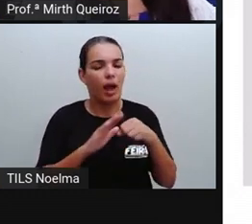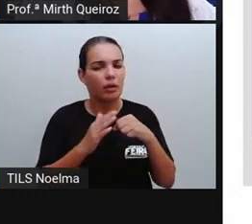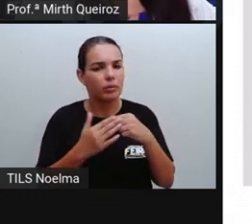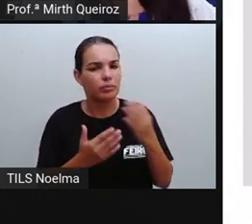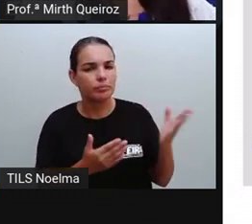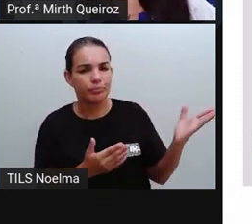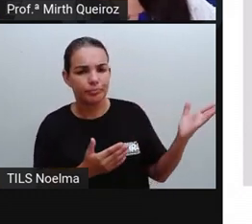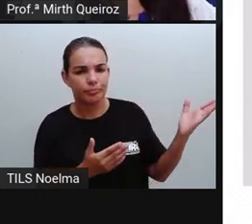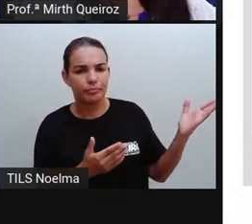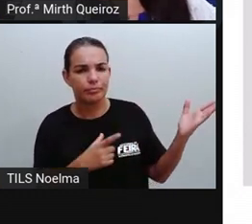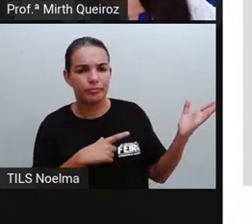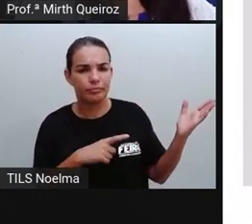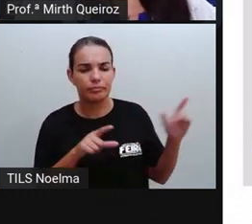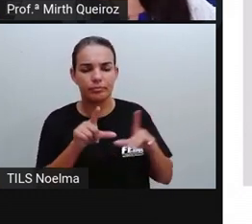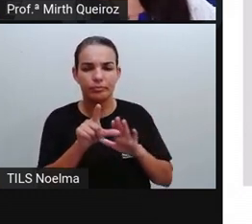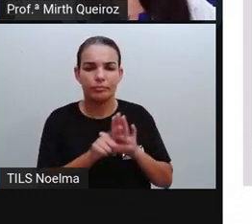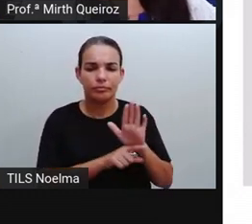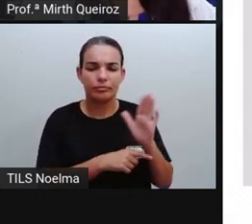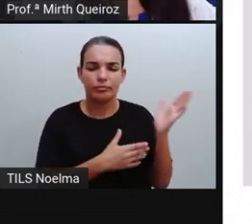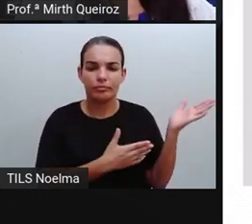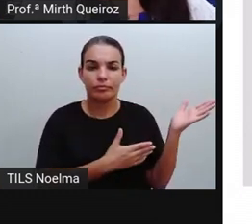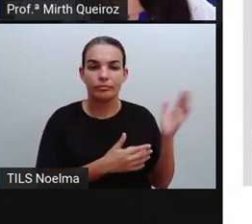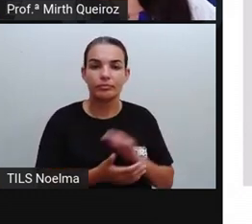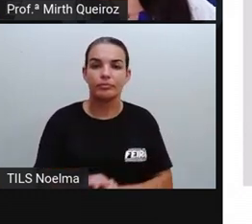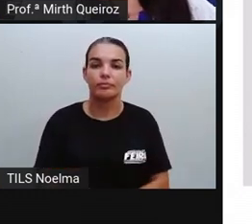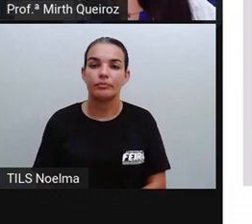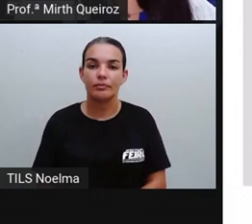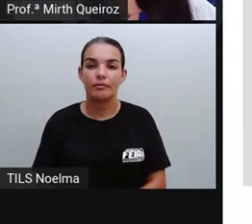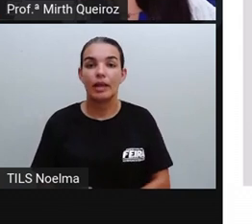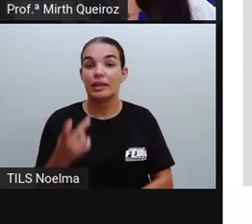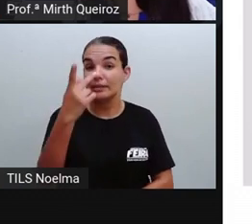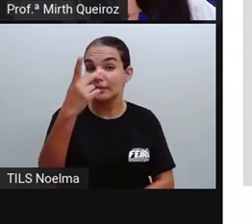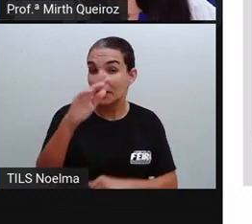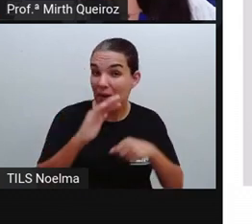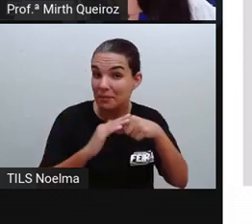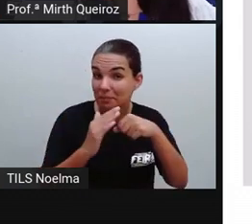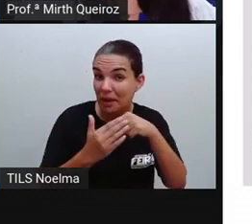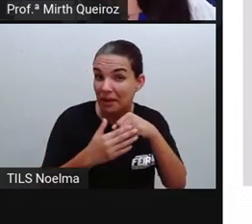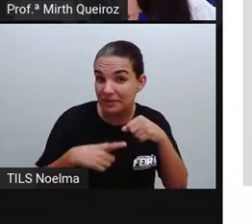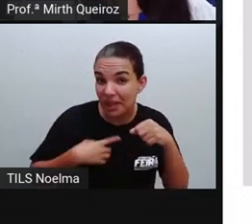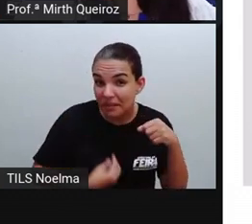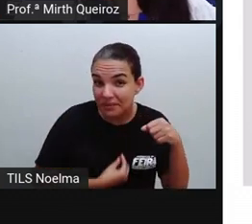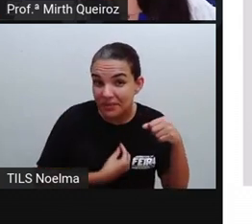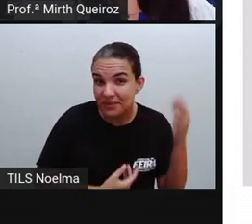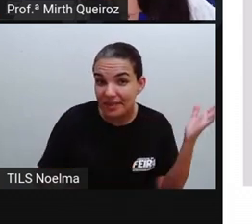empatados em relação à quantidade de notificações. Seu bairro está entre eles?